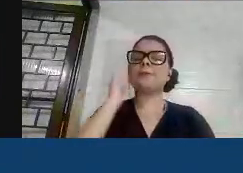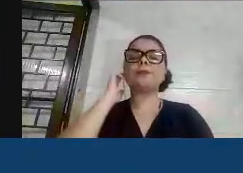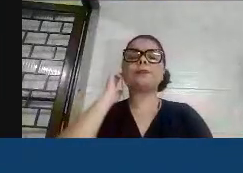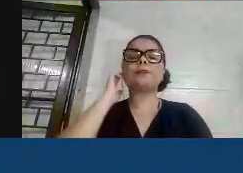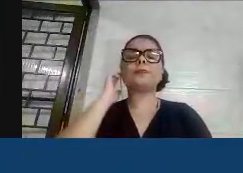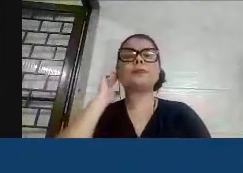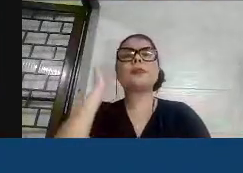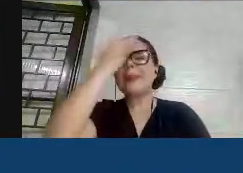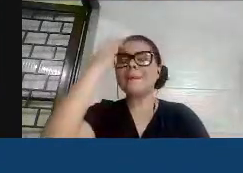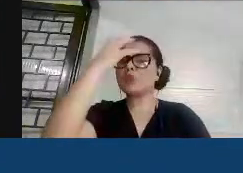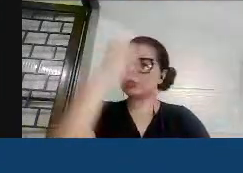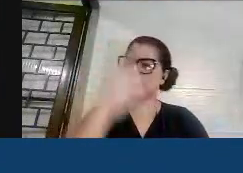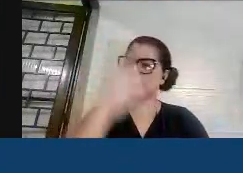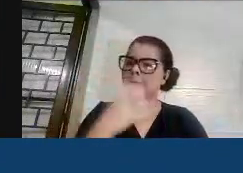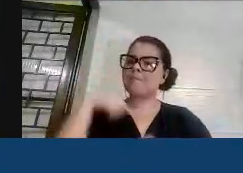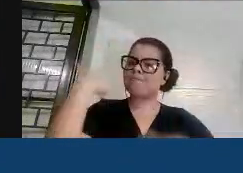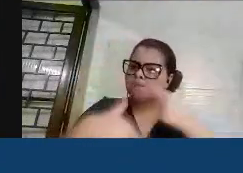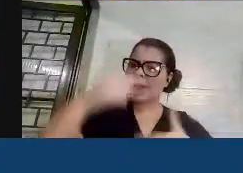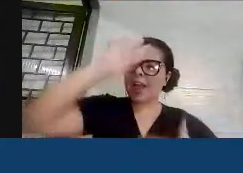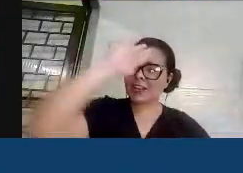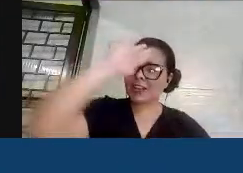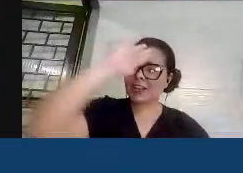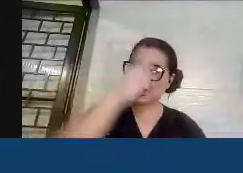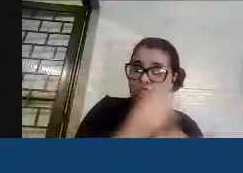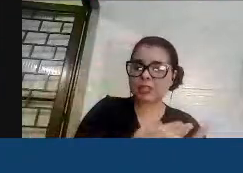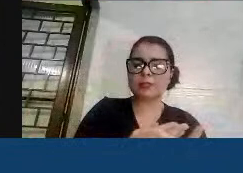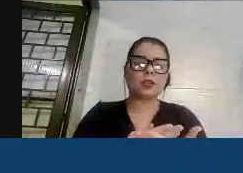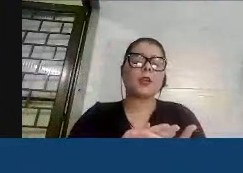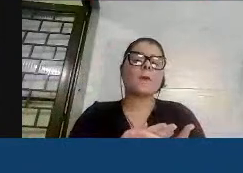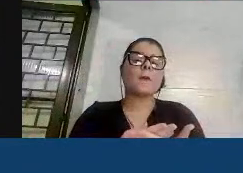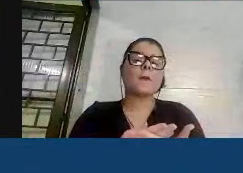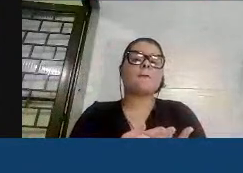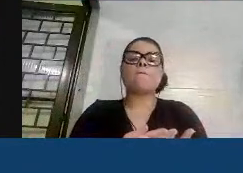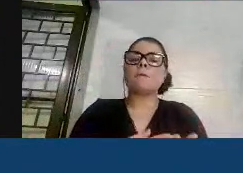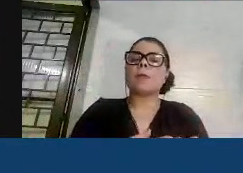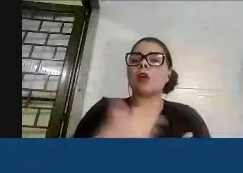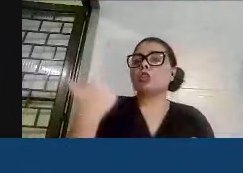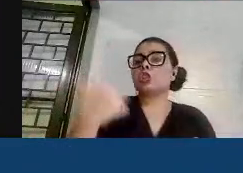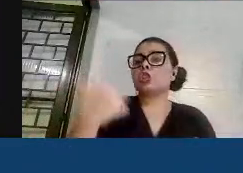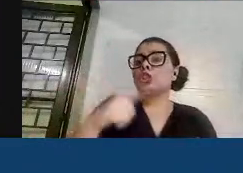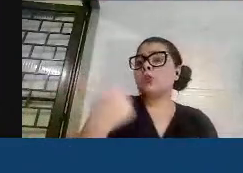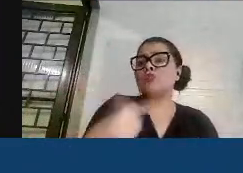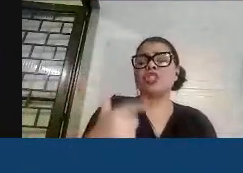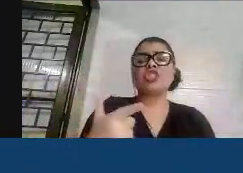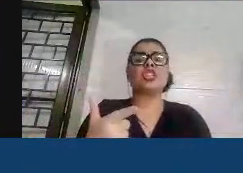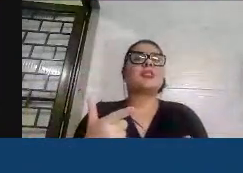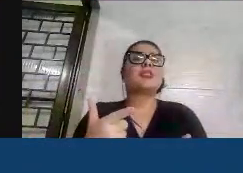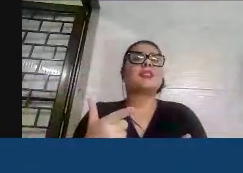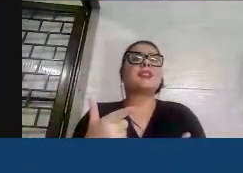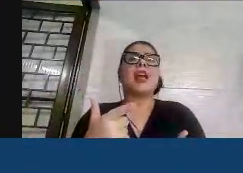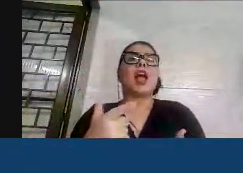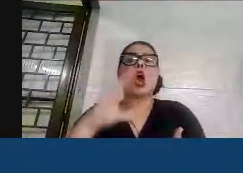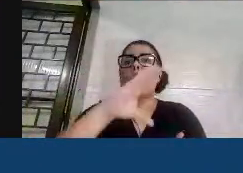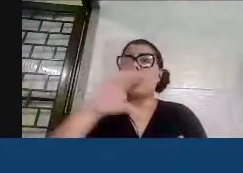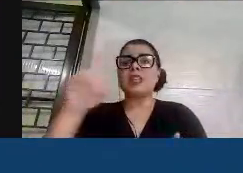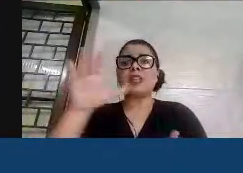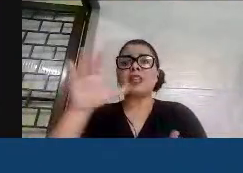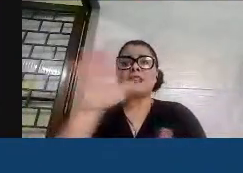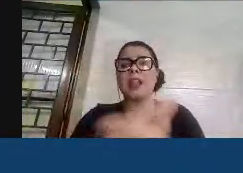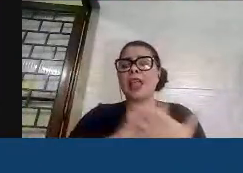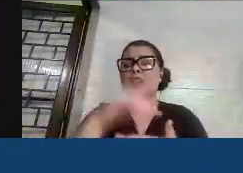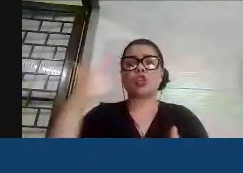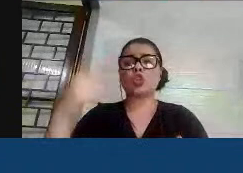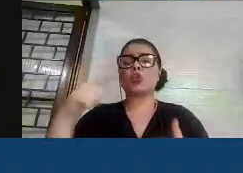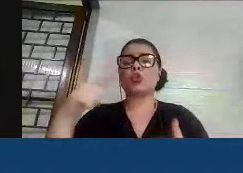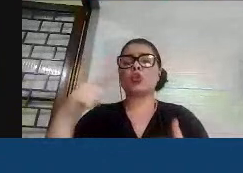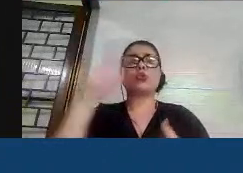comprometidas ali acreditando, não tinha supervisão, não tinha direção, não tinha coordenação, não tinha professor, não